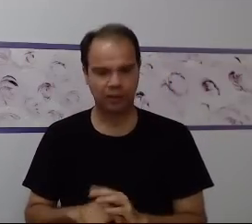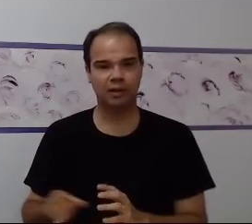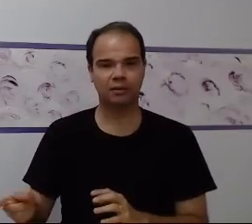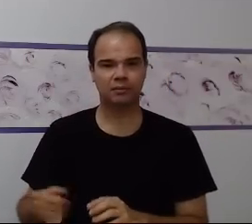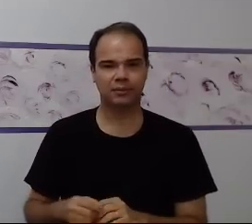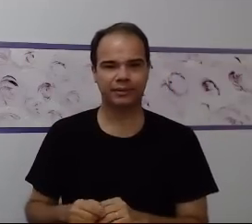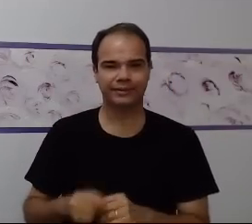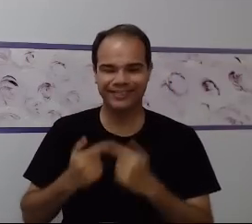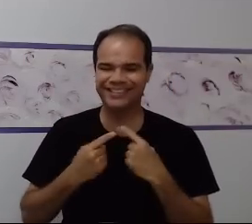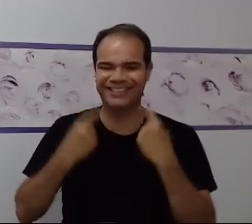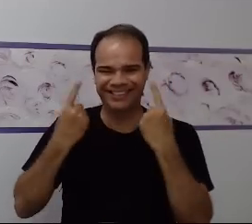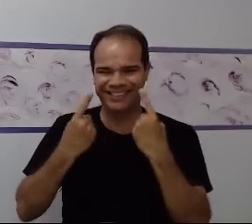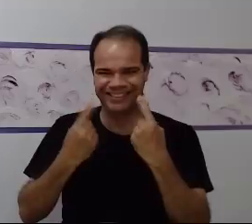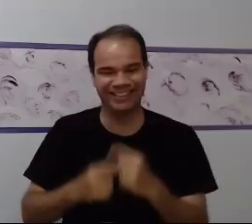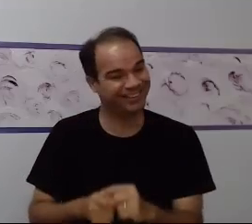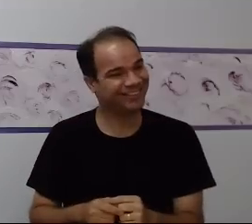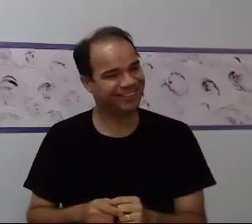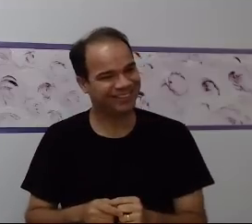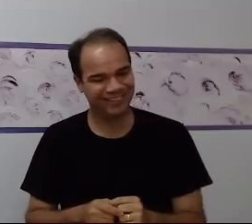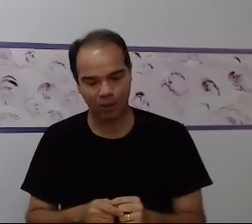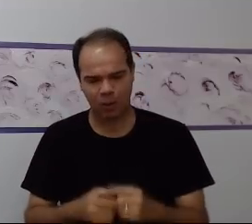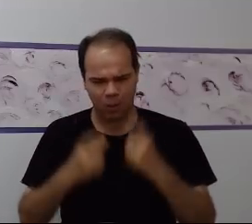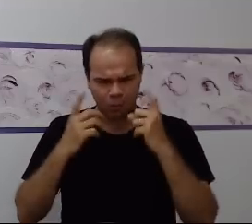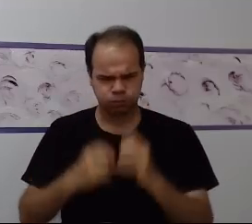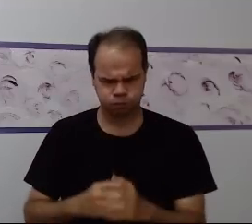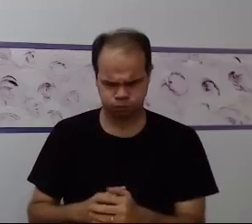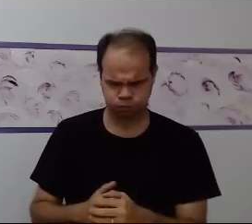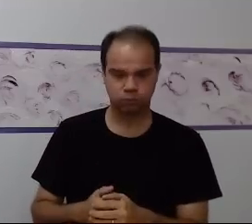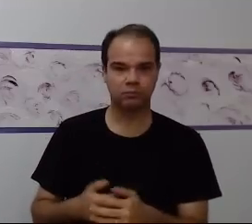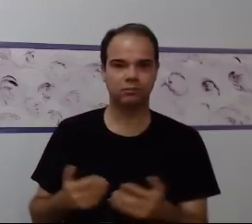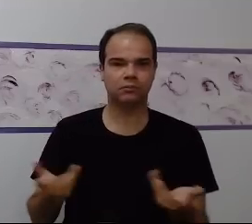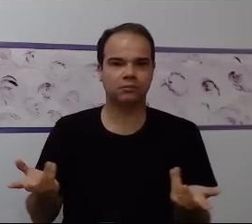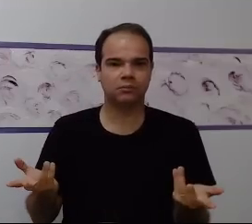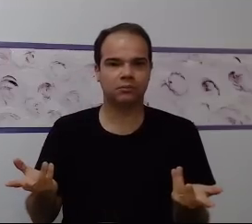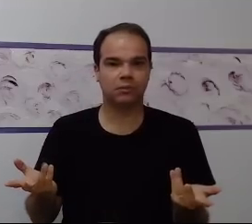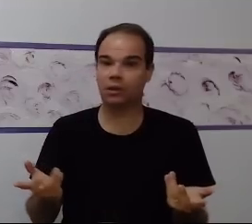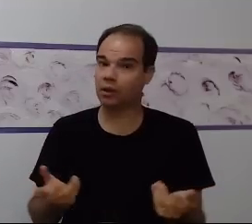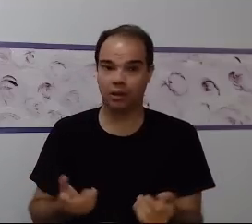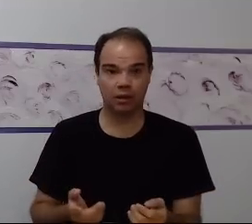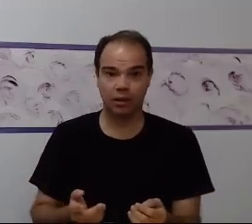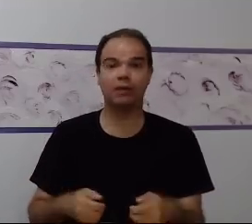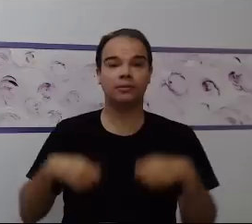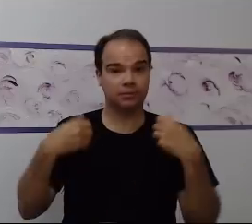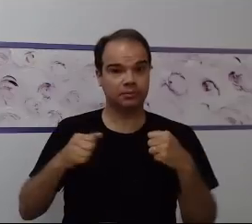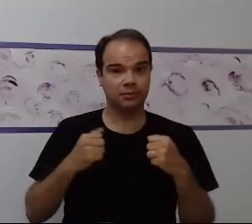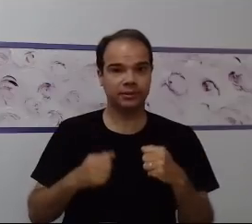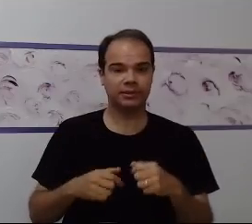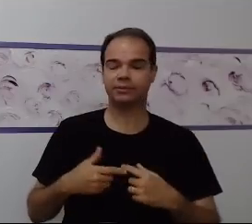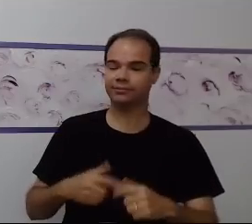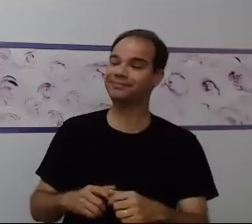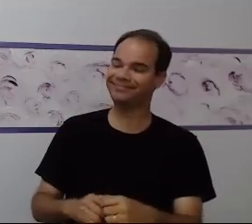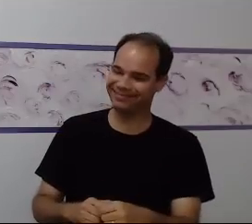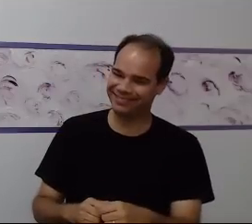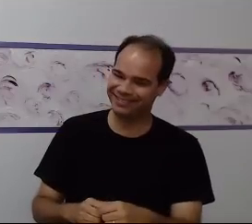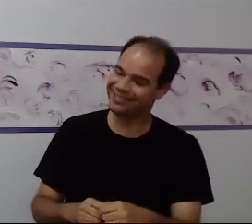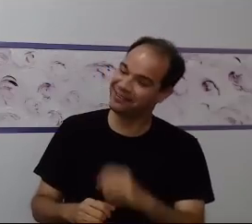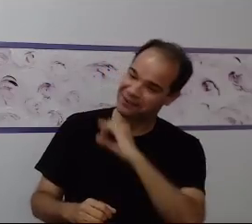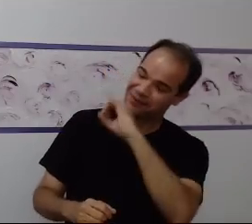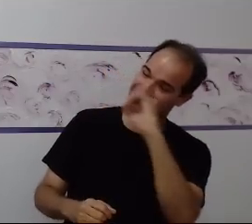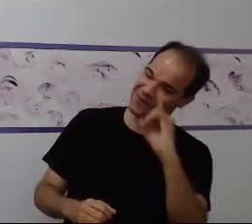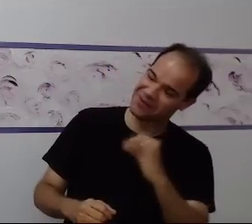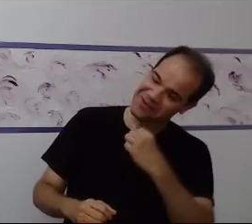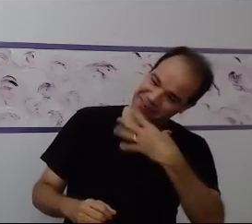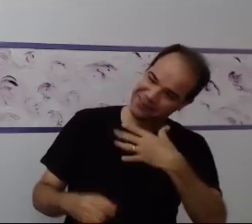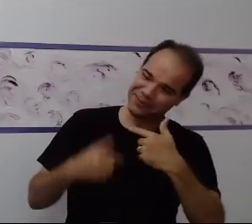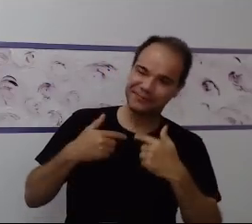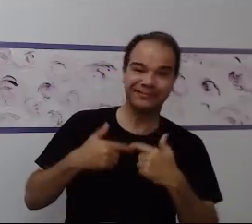contexto de alegria. Então, isso precisa ser funcional. Essa comunicação precisa ser funcional. E aí, eu